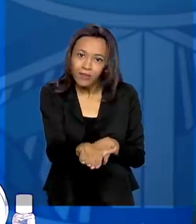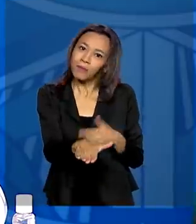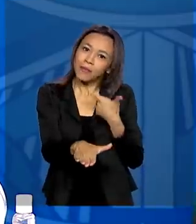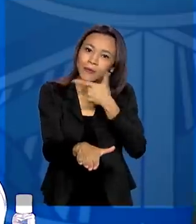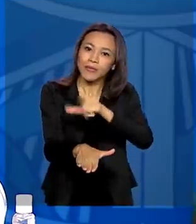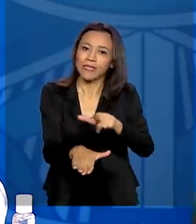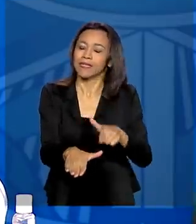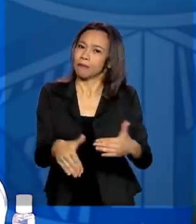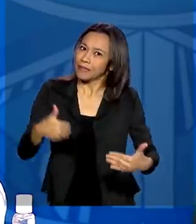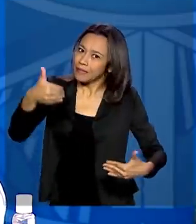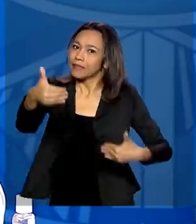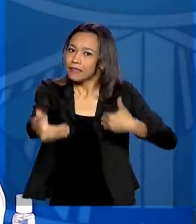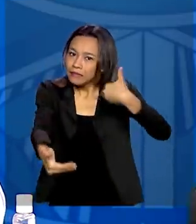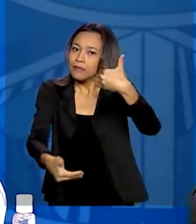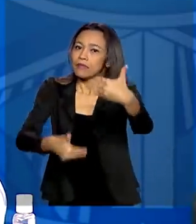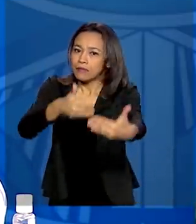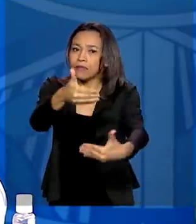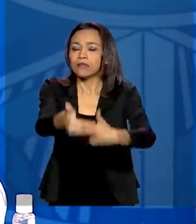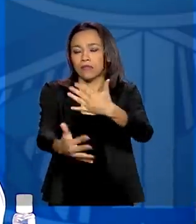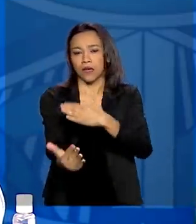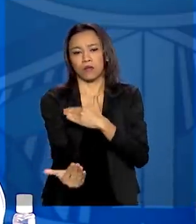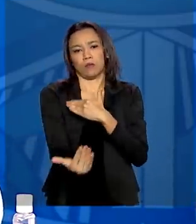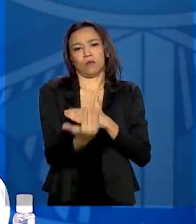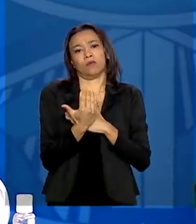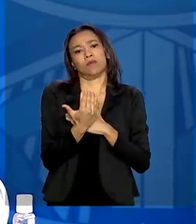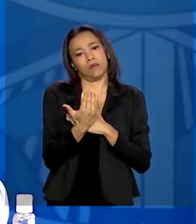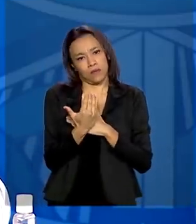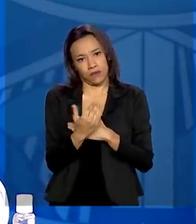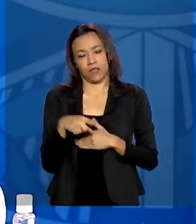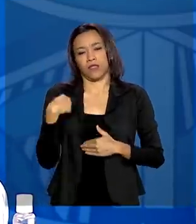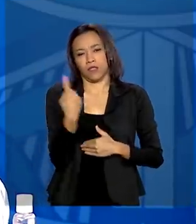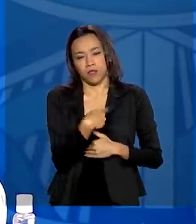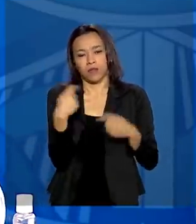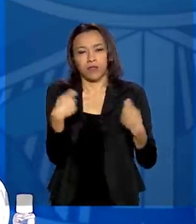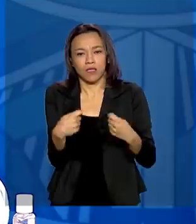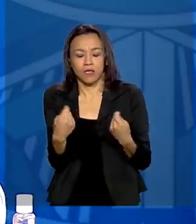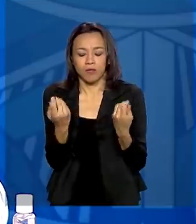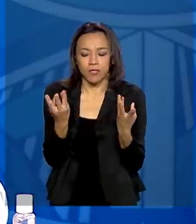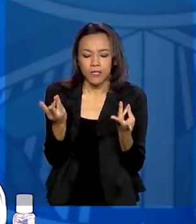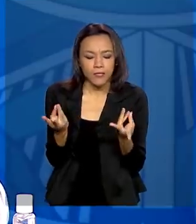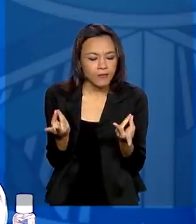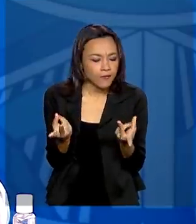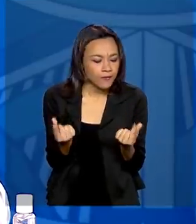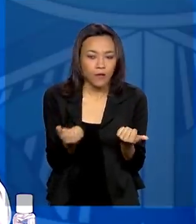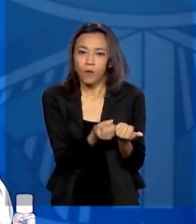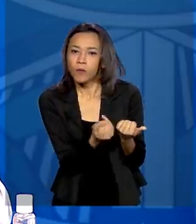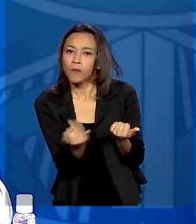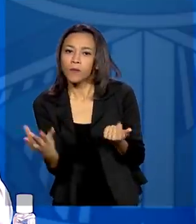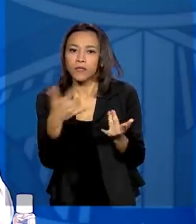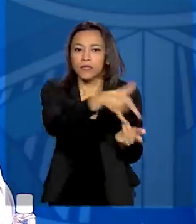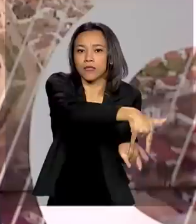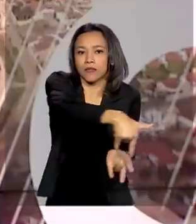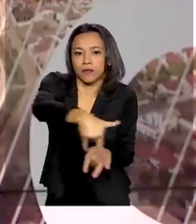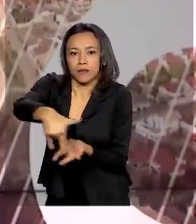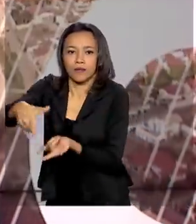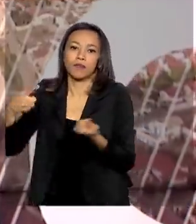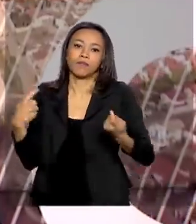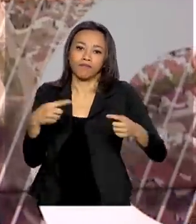e que ajuda a gente na conta que a gente tem que fazer de quantos leitos de CTI que a gente precisa.